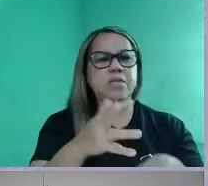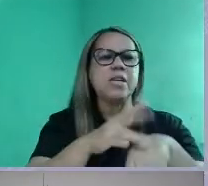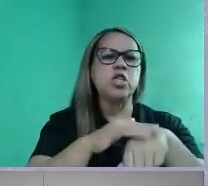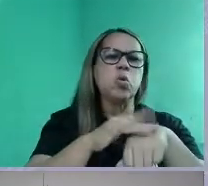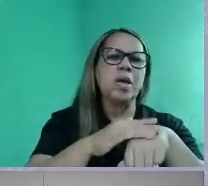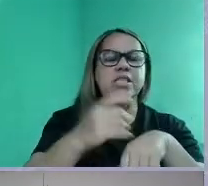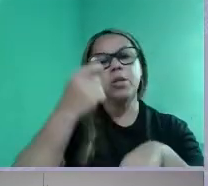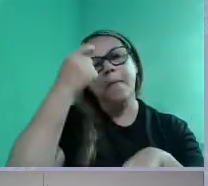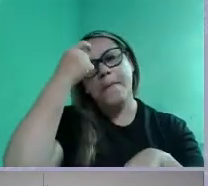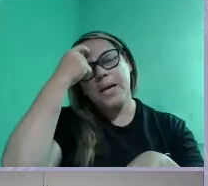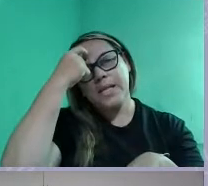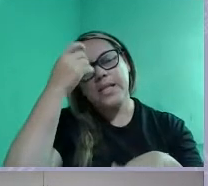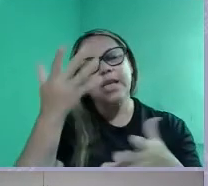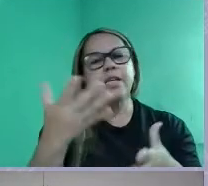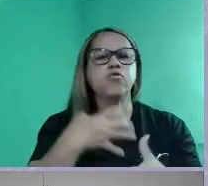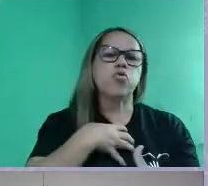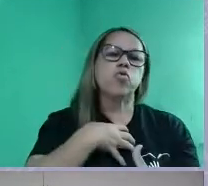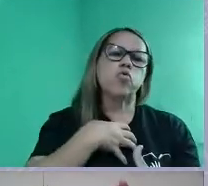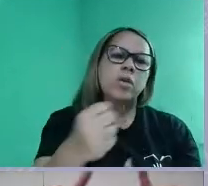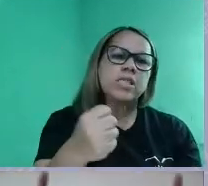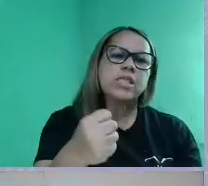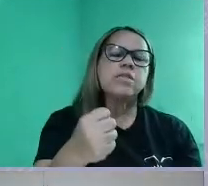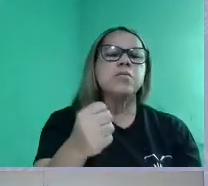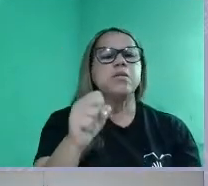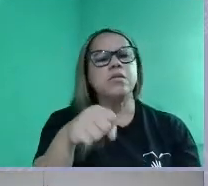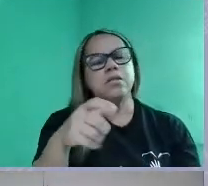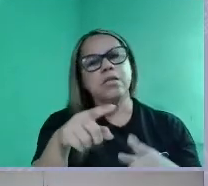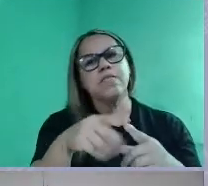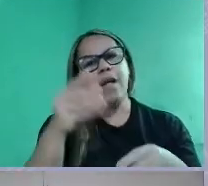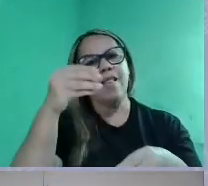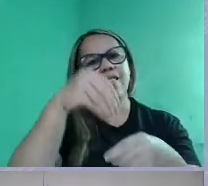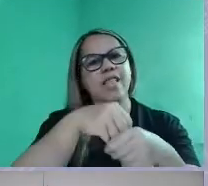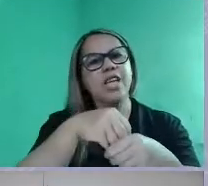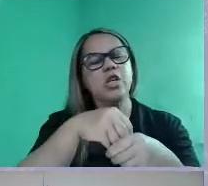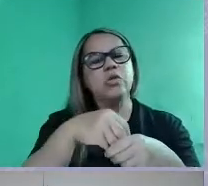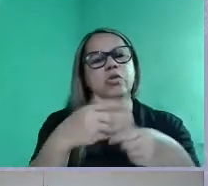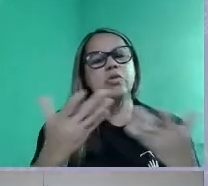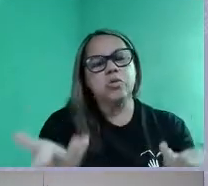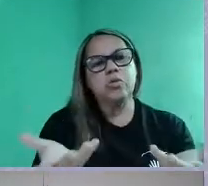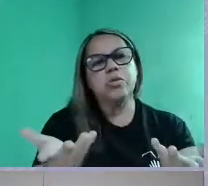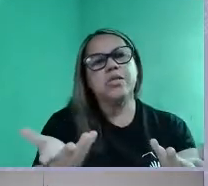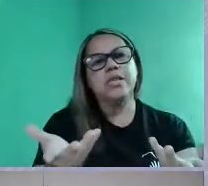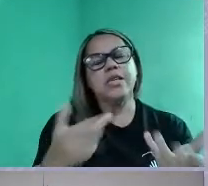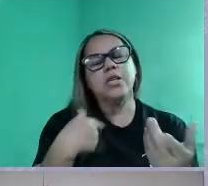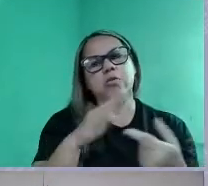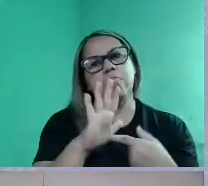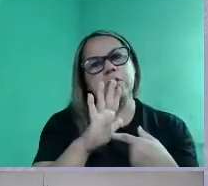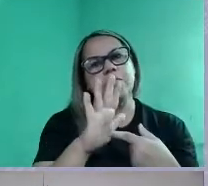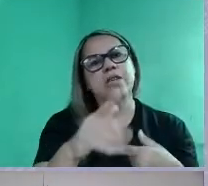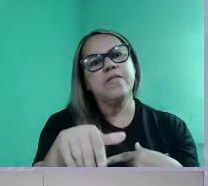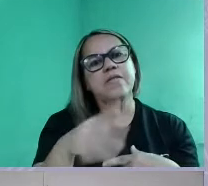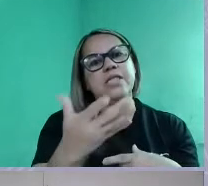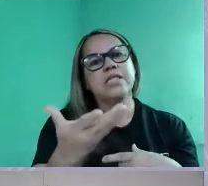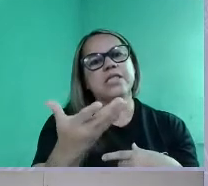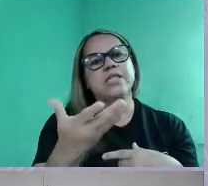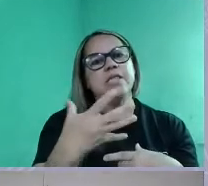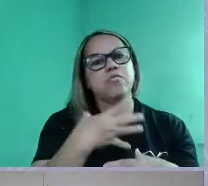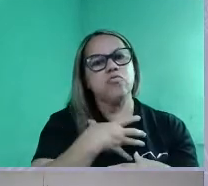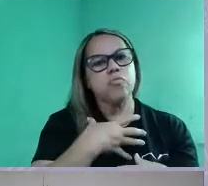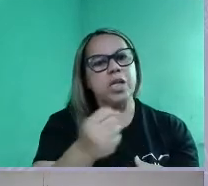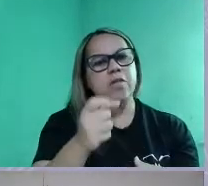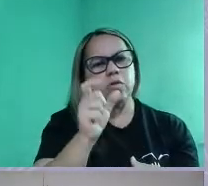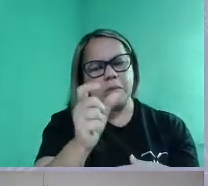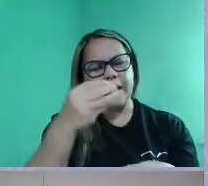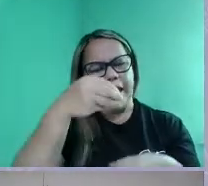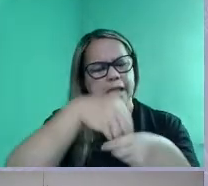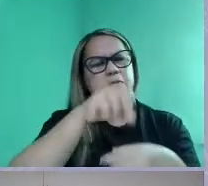mentais, o suicídio faz parte daquele campo, né? Que eu acabei de mostrar para vocês, a palavra suicídio tá dentro daquele